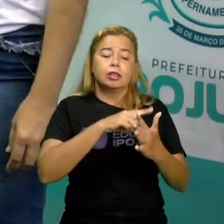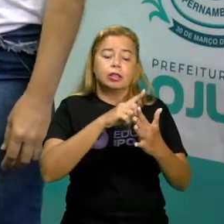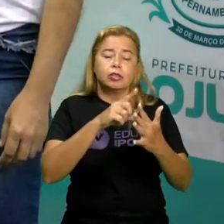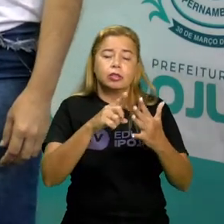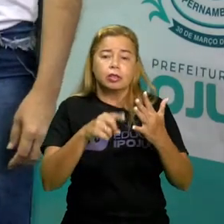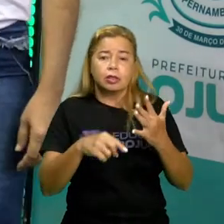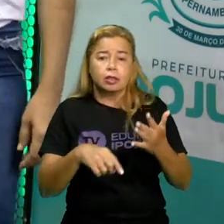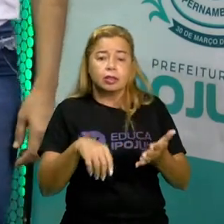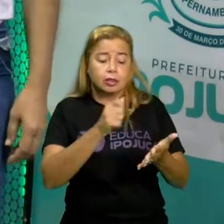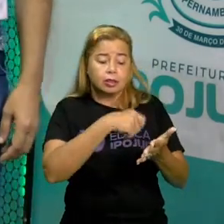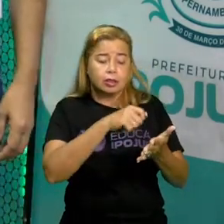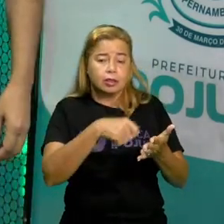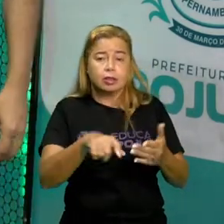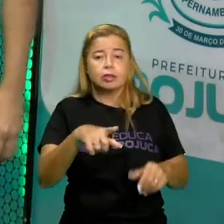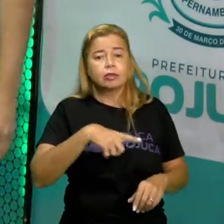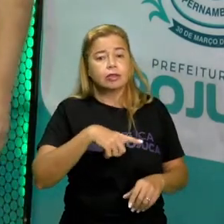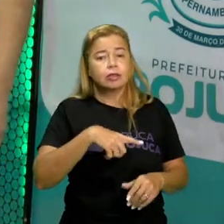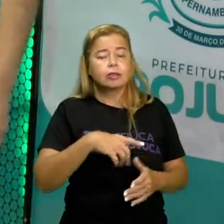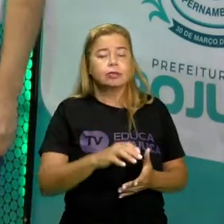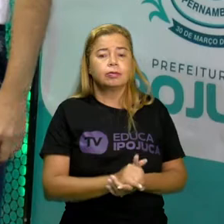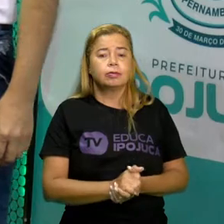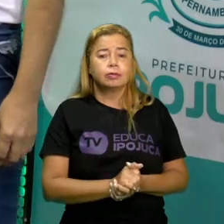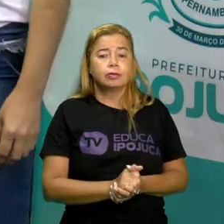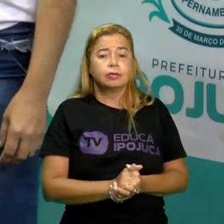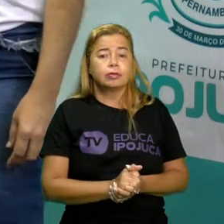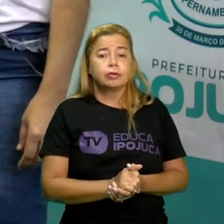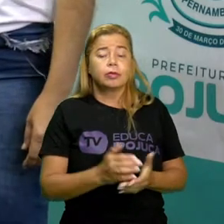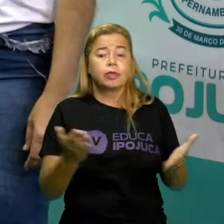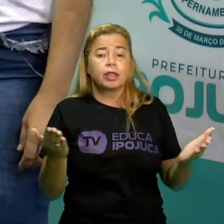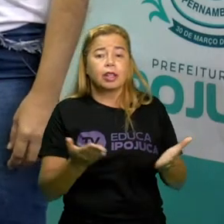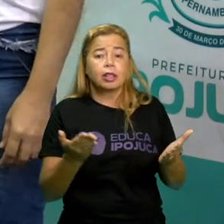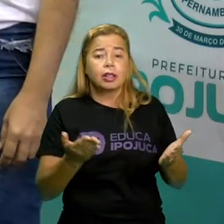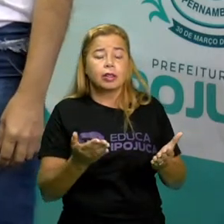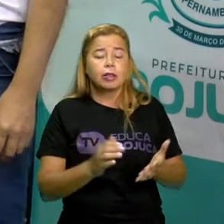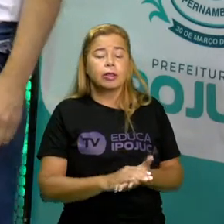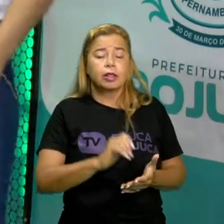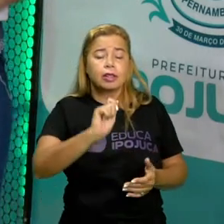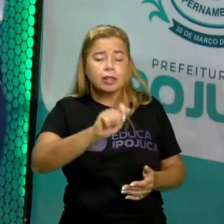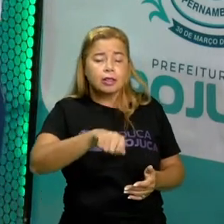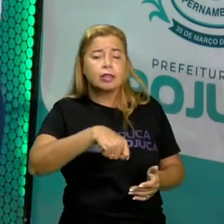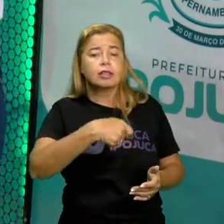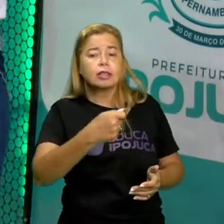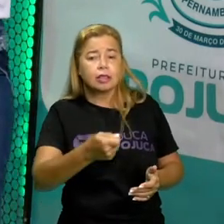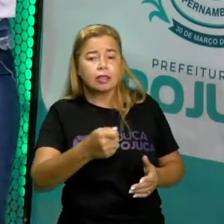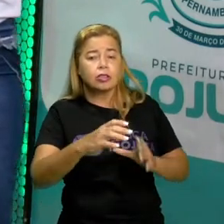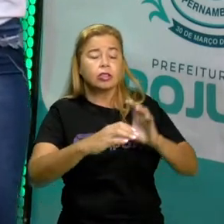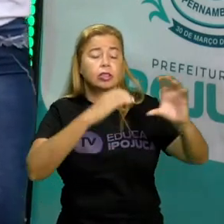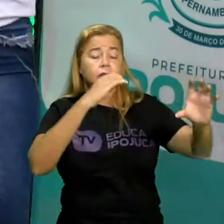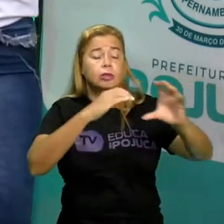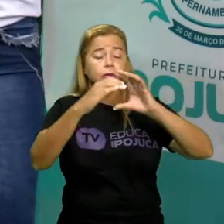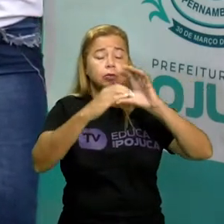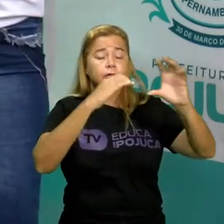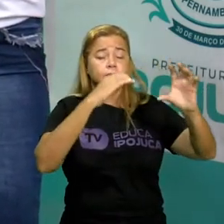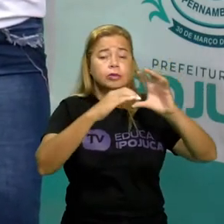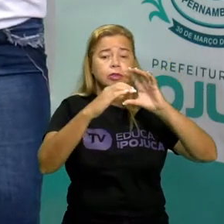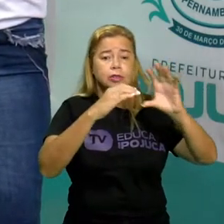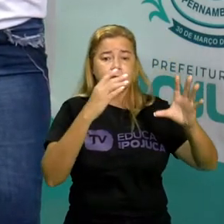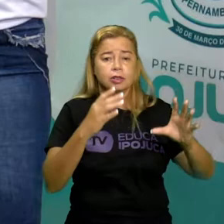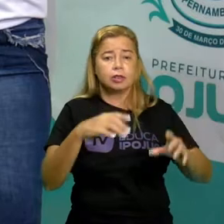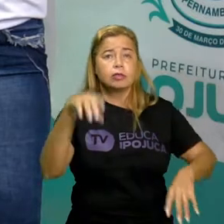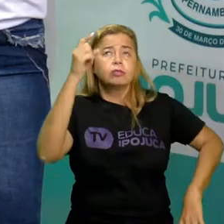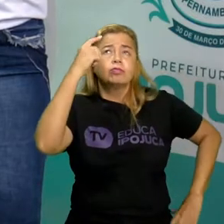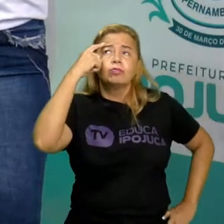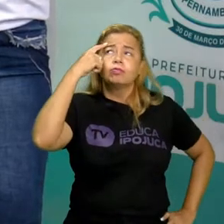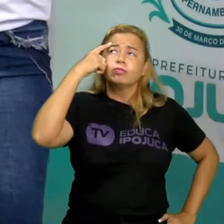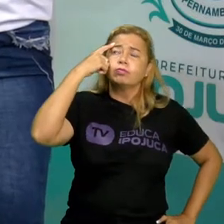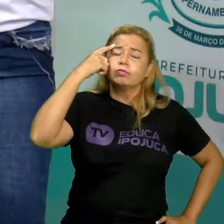agora nós vamos ver alguns sinais que também comunicam ideias isso mesmo